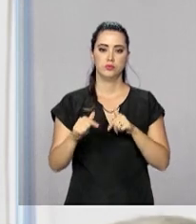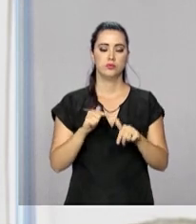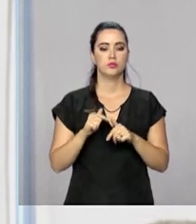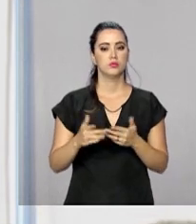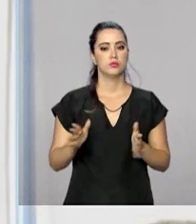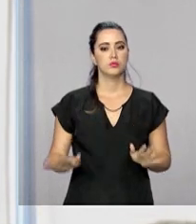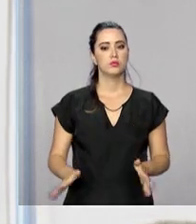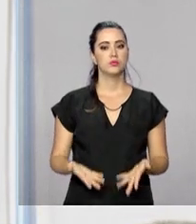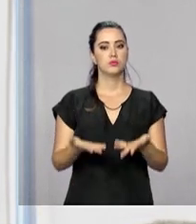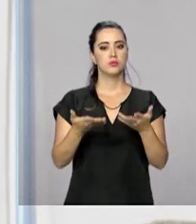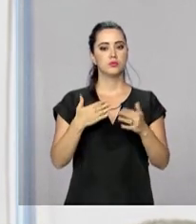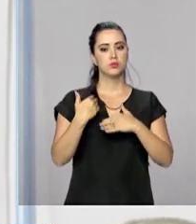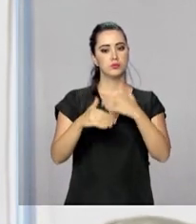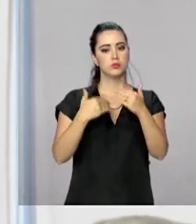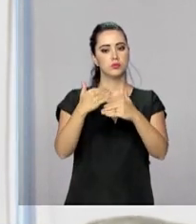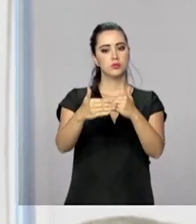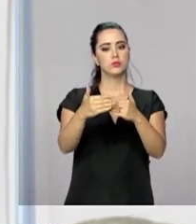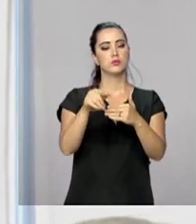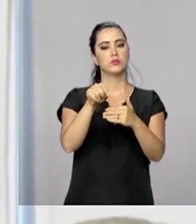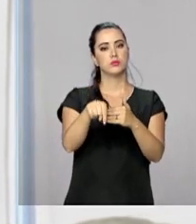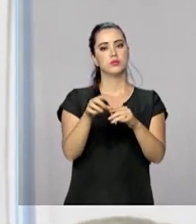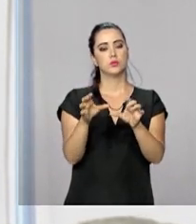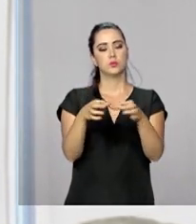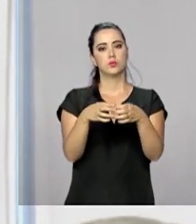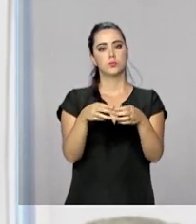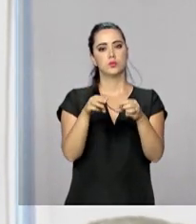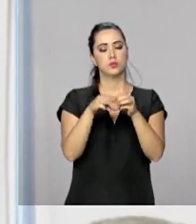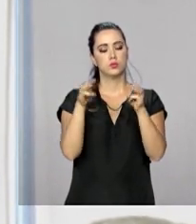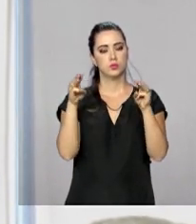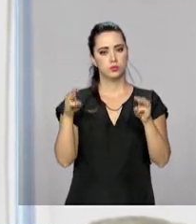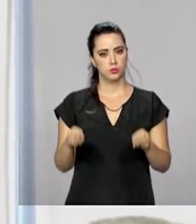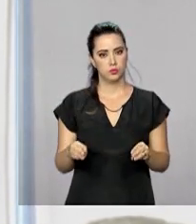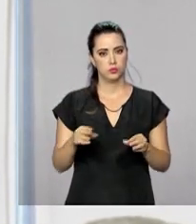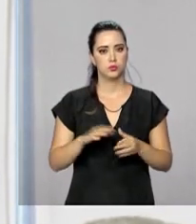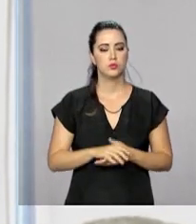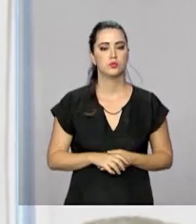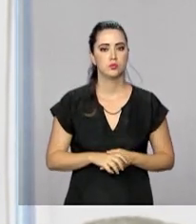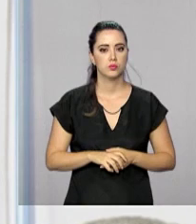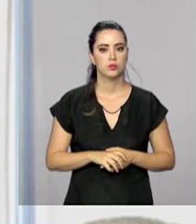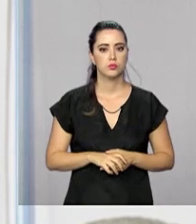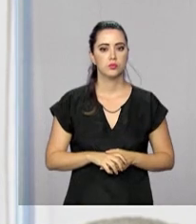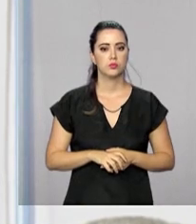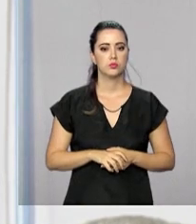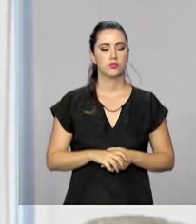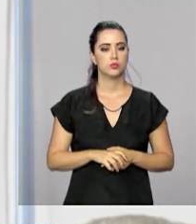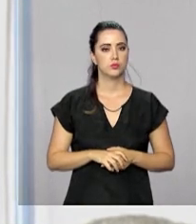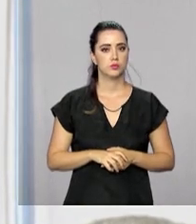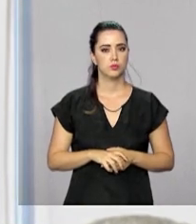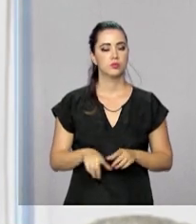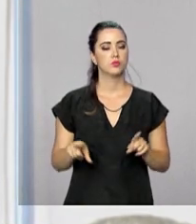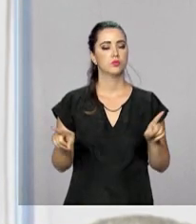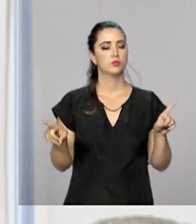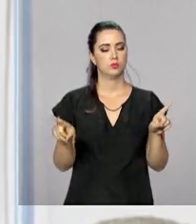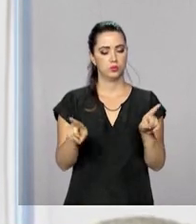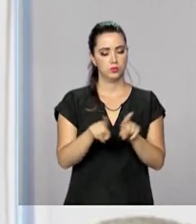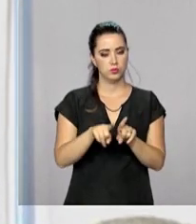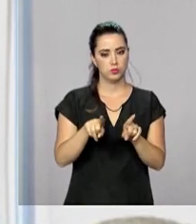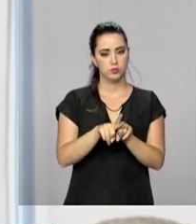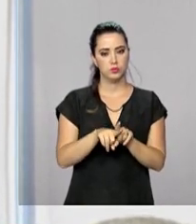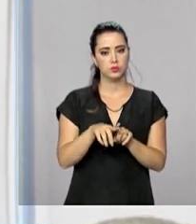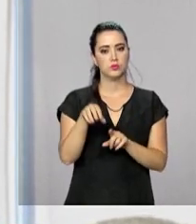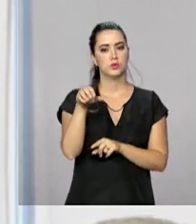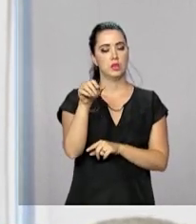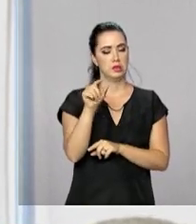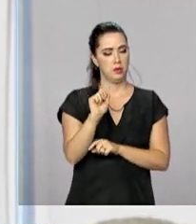de promoção do desenvolvimento do setor museal. Além disso, a Abram